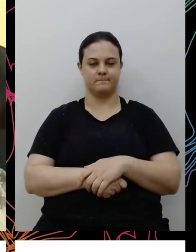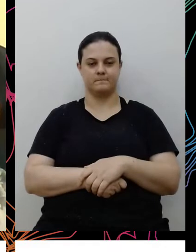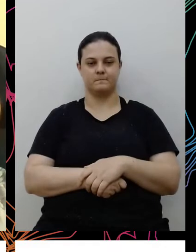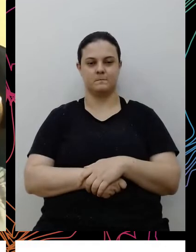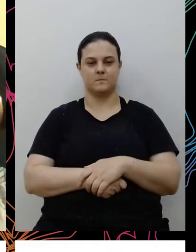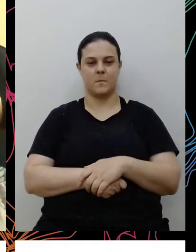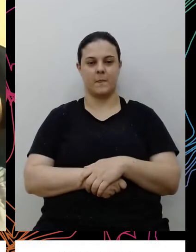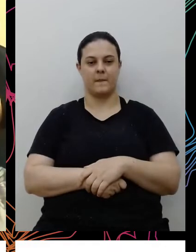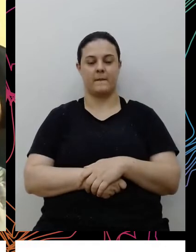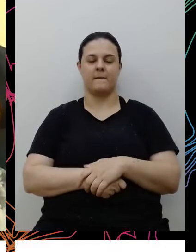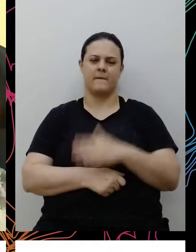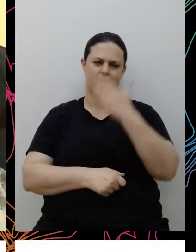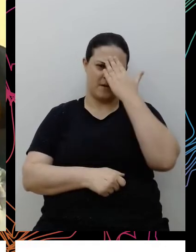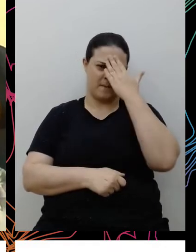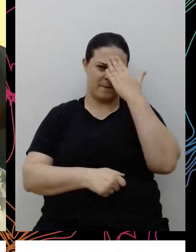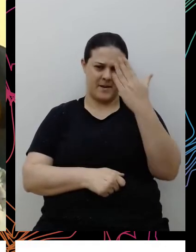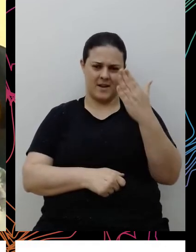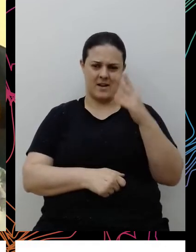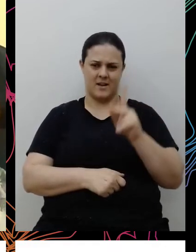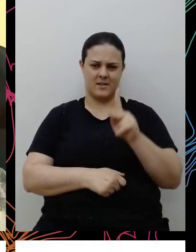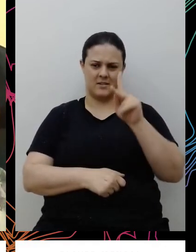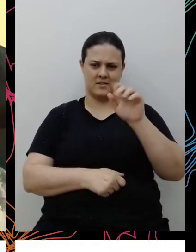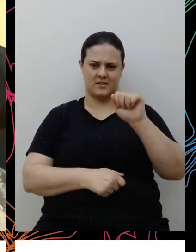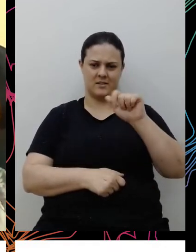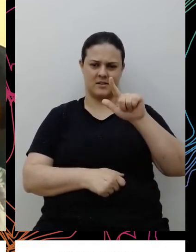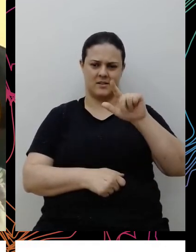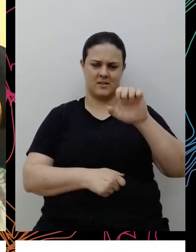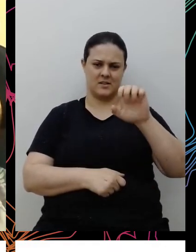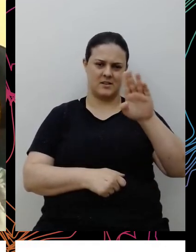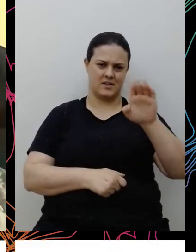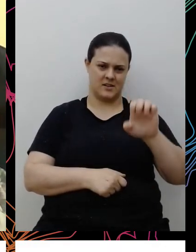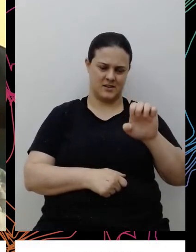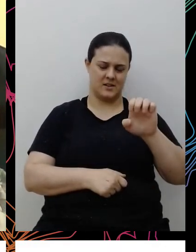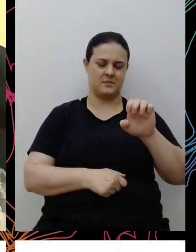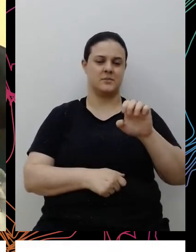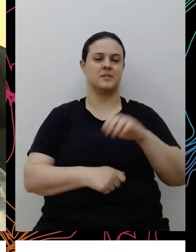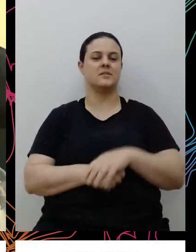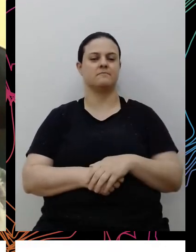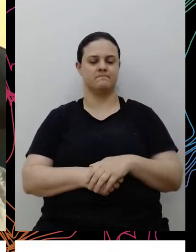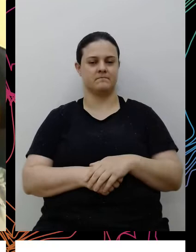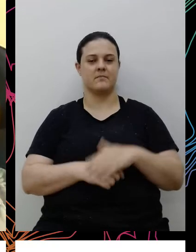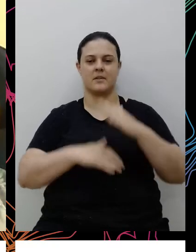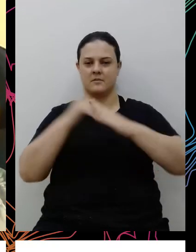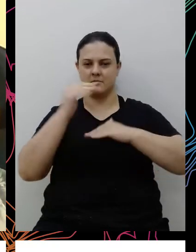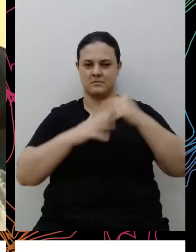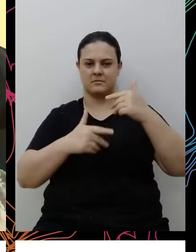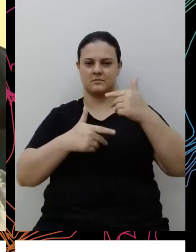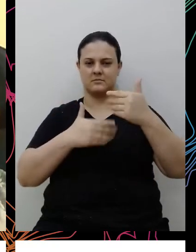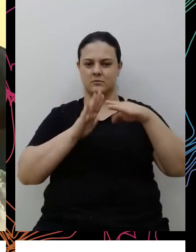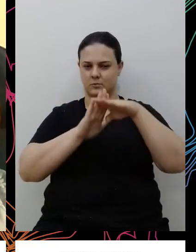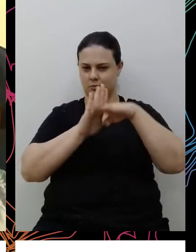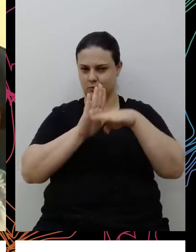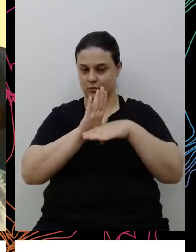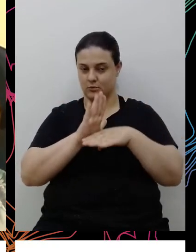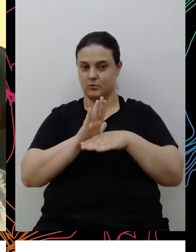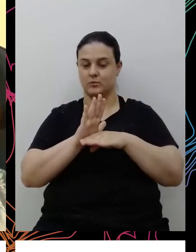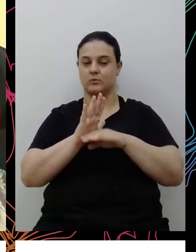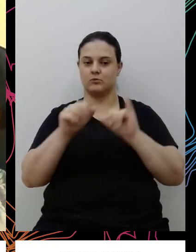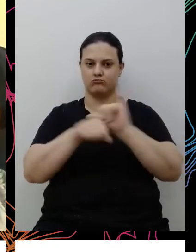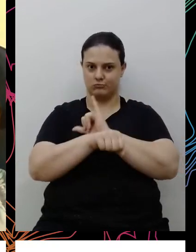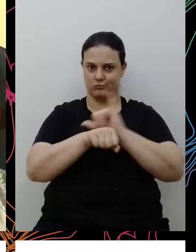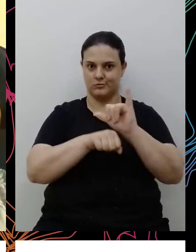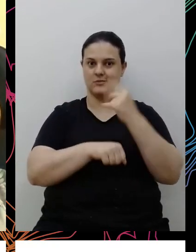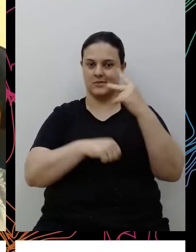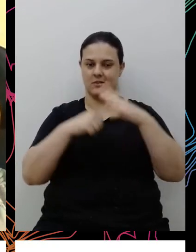Super obrigada, Caleb, por compartilhar conosco todas as ações, né, e o programa robusto que o Carrefour está